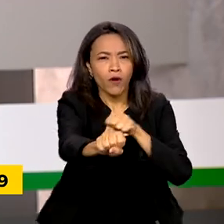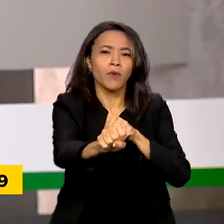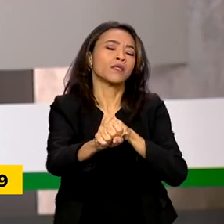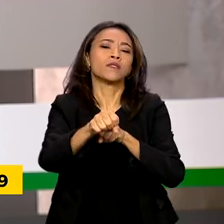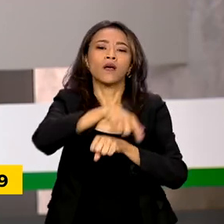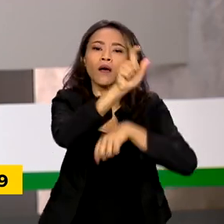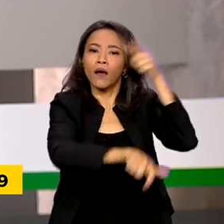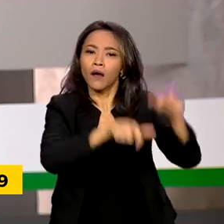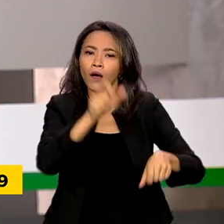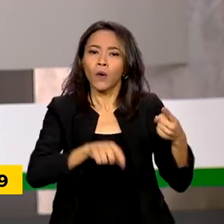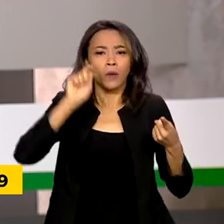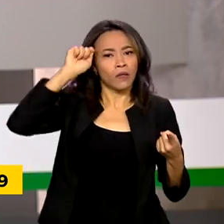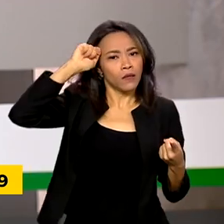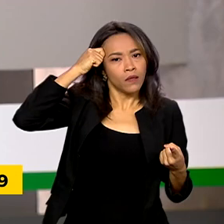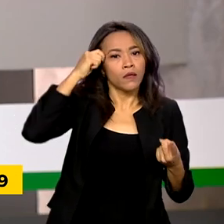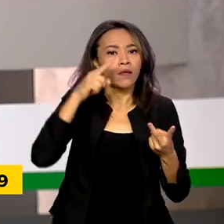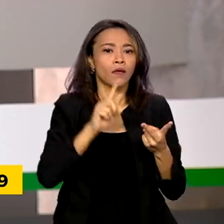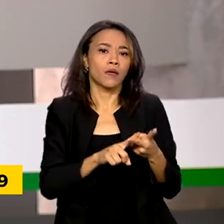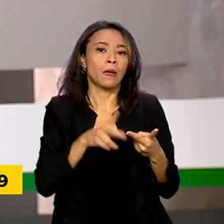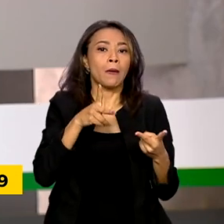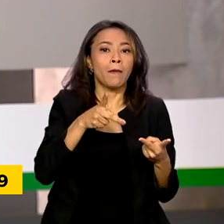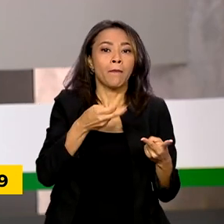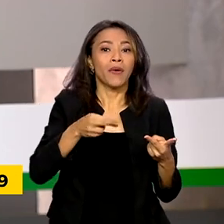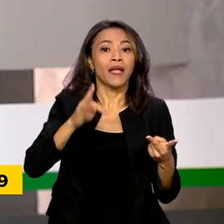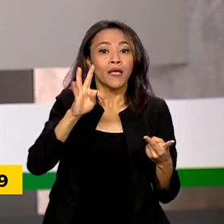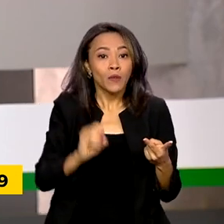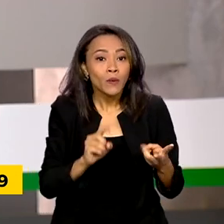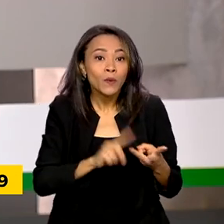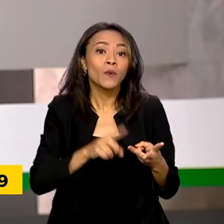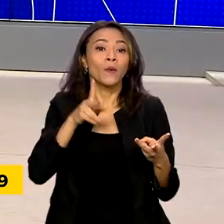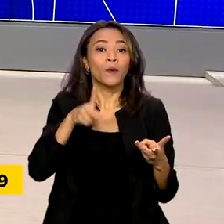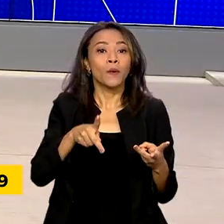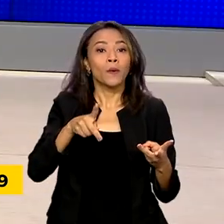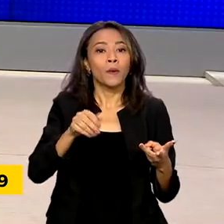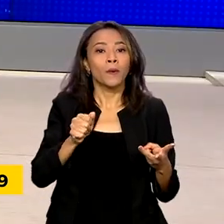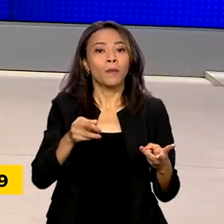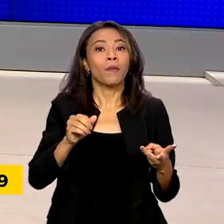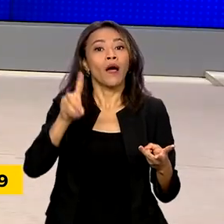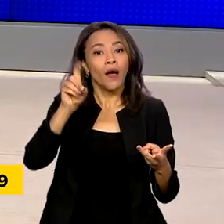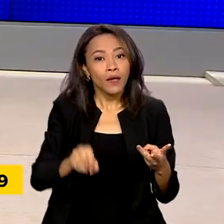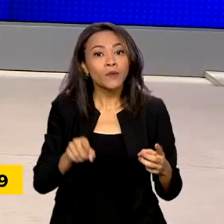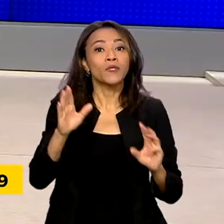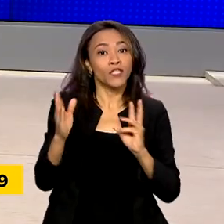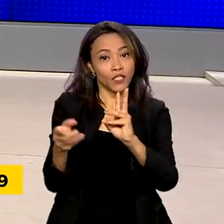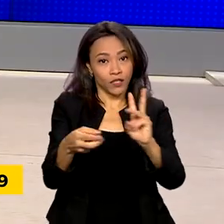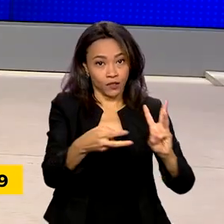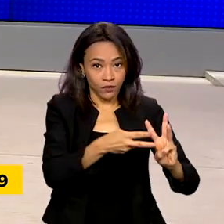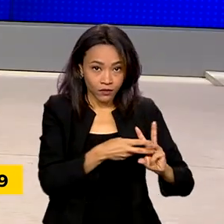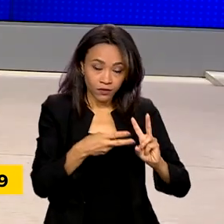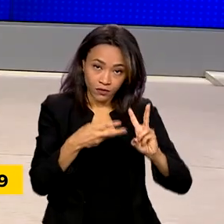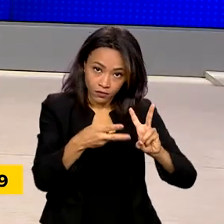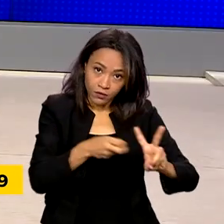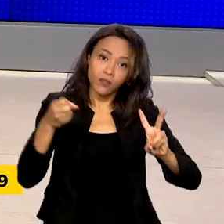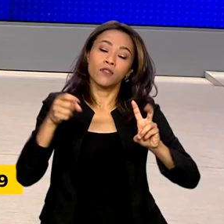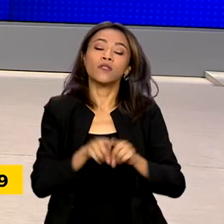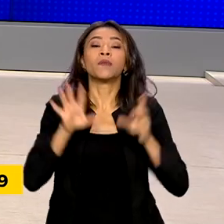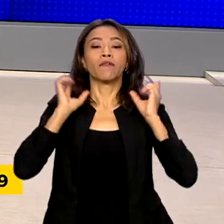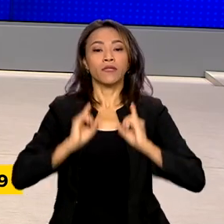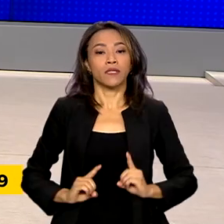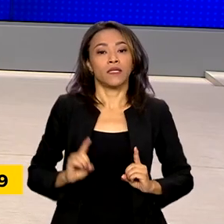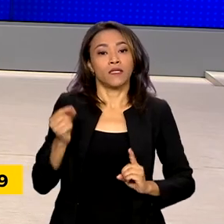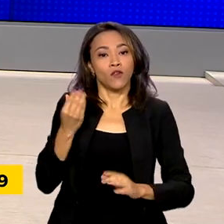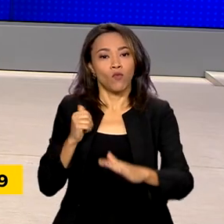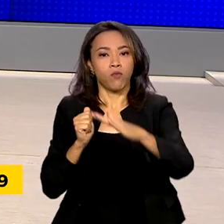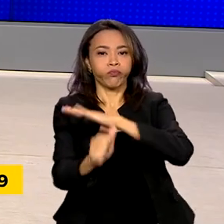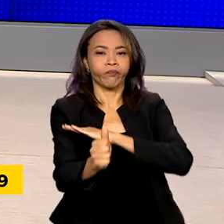estudantes pretos, pardos, indígenas e com deficiência. Com um investimento de mais de 600 milhões de reais, o